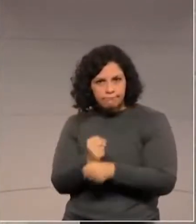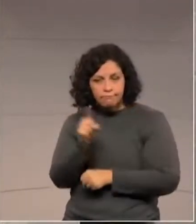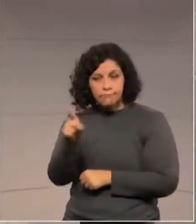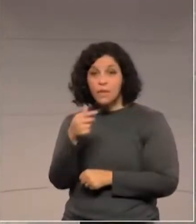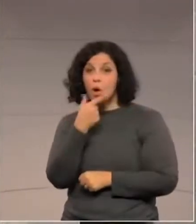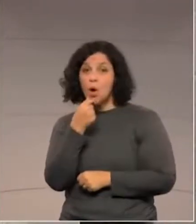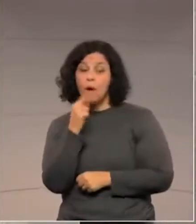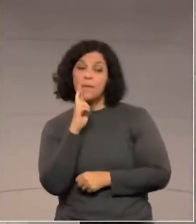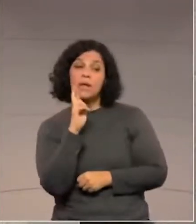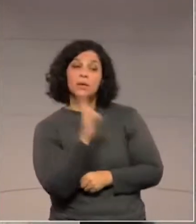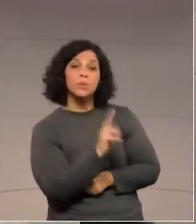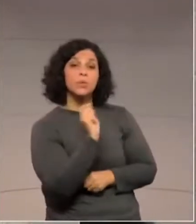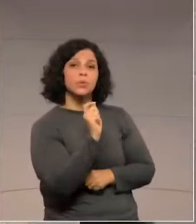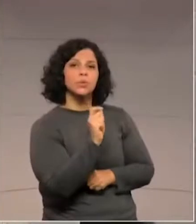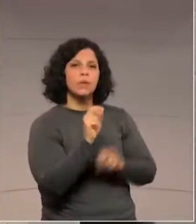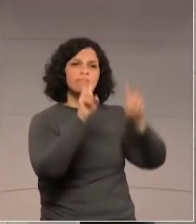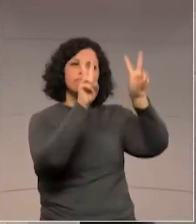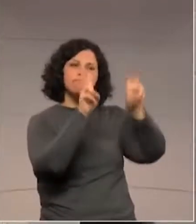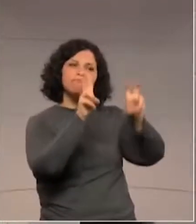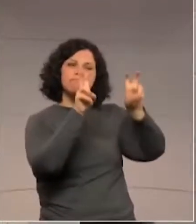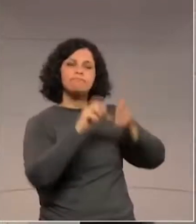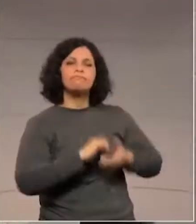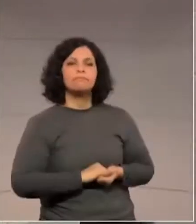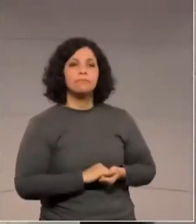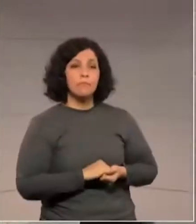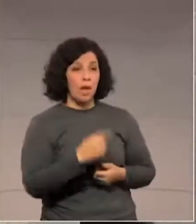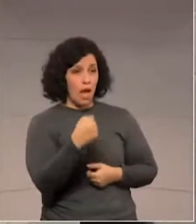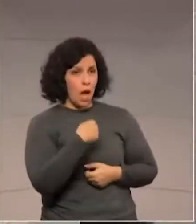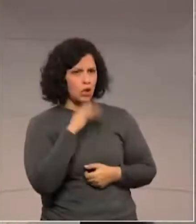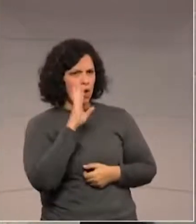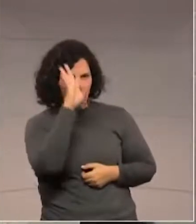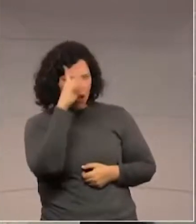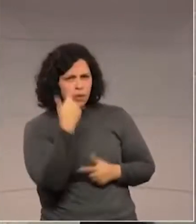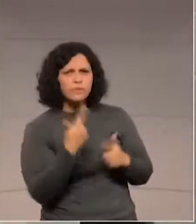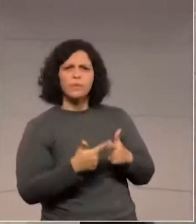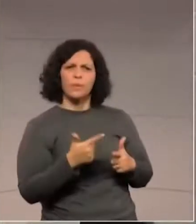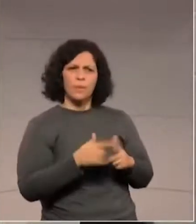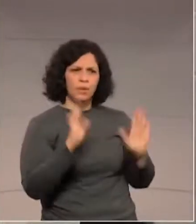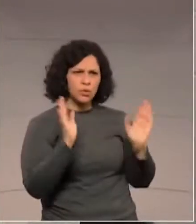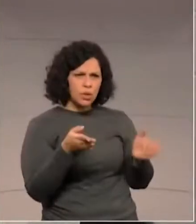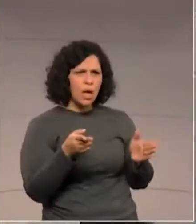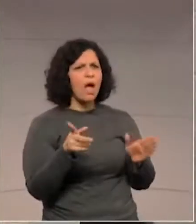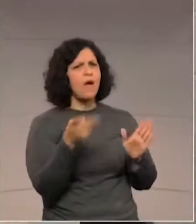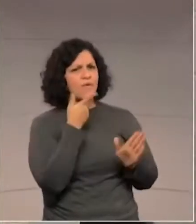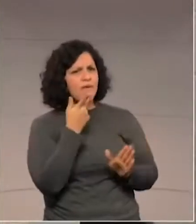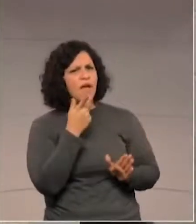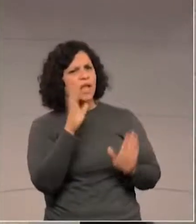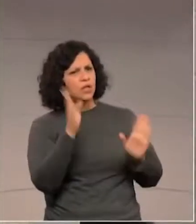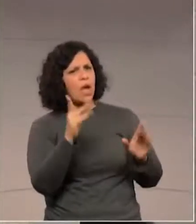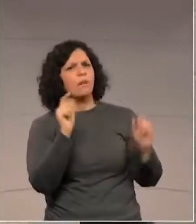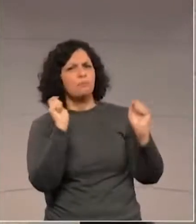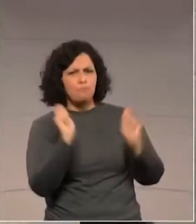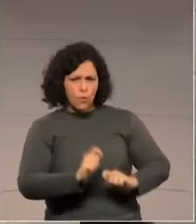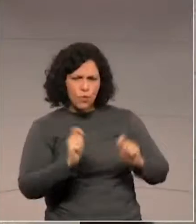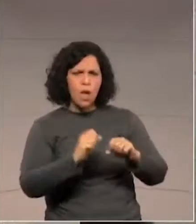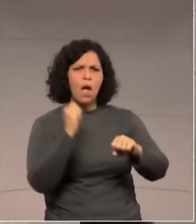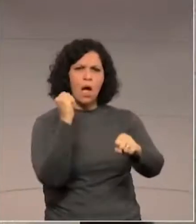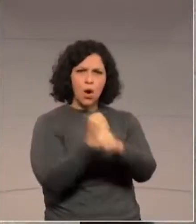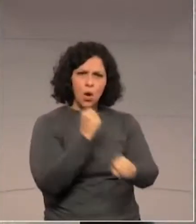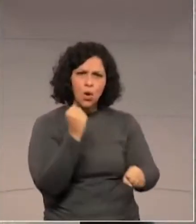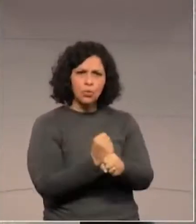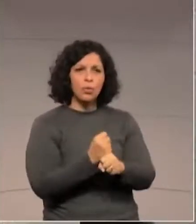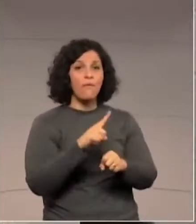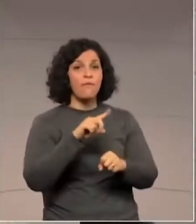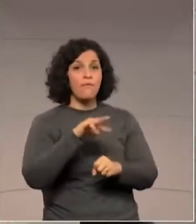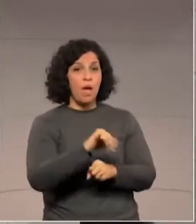disse ele, abro aspas, mas eu já resolvi, já determinei a construção, vai